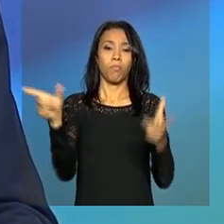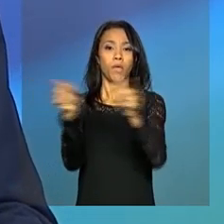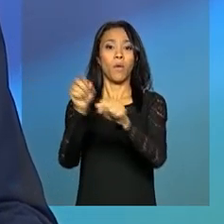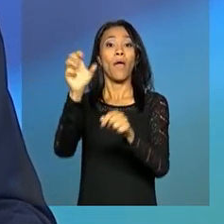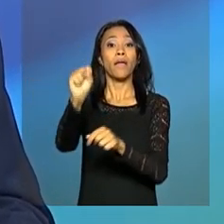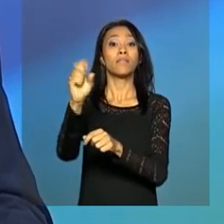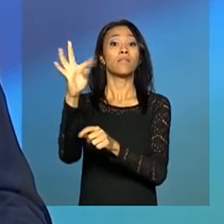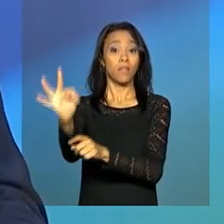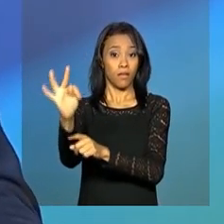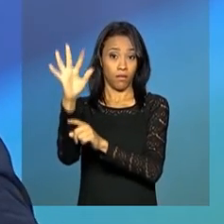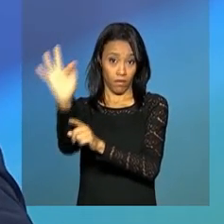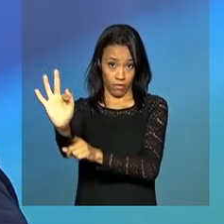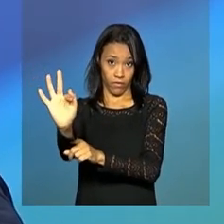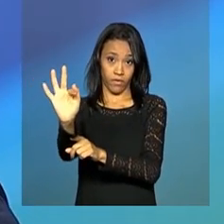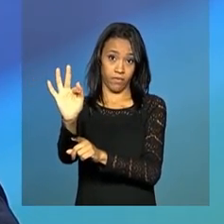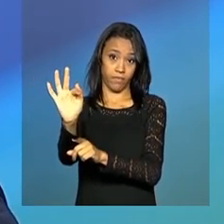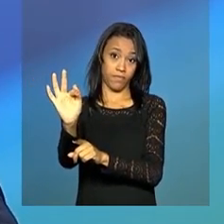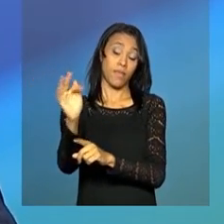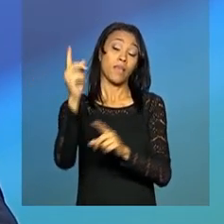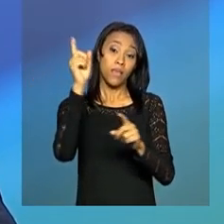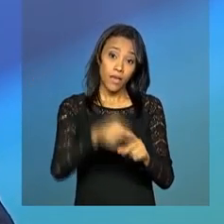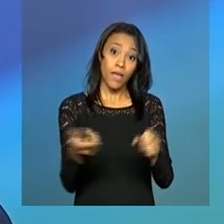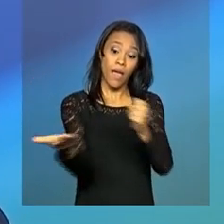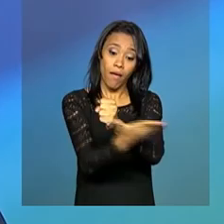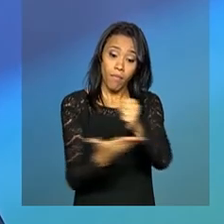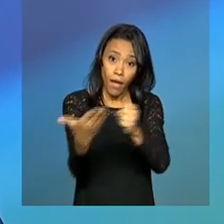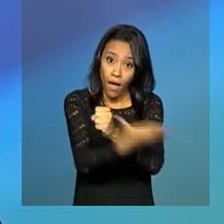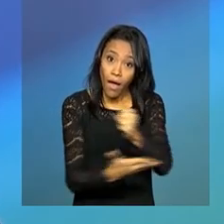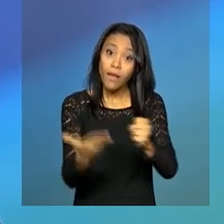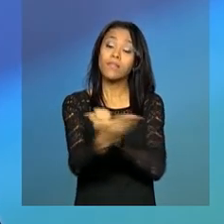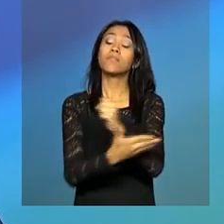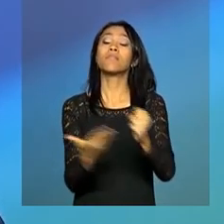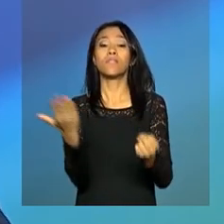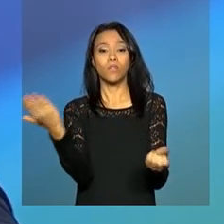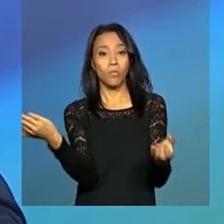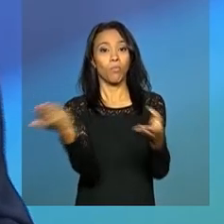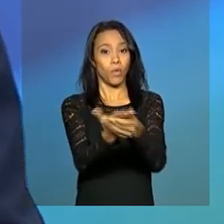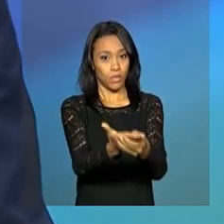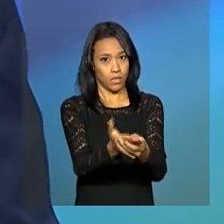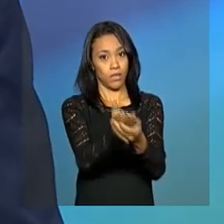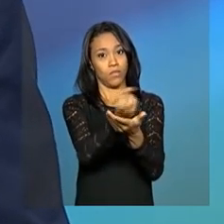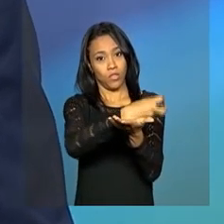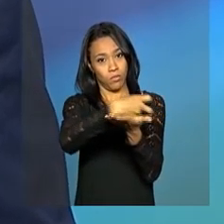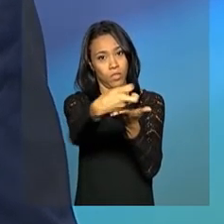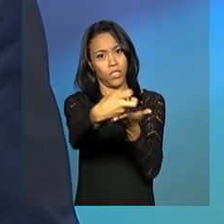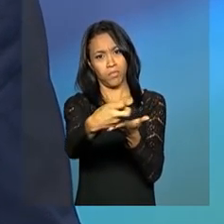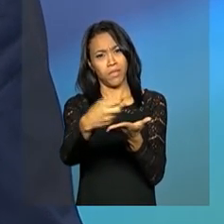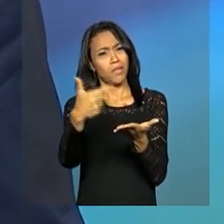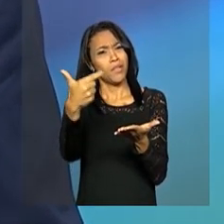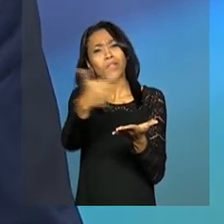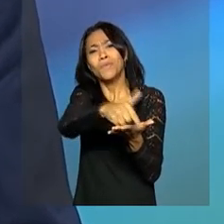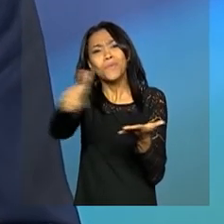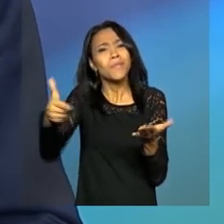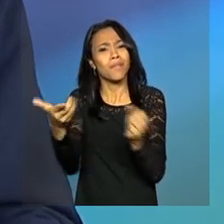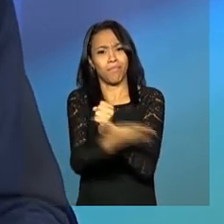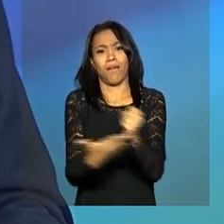são aquelas que embasam este processo de impeachment, não tem a menor procedência.